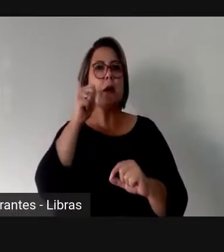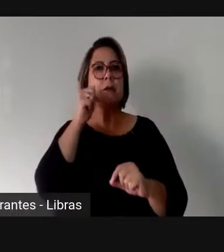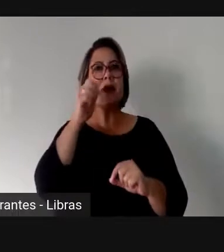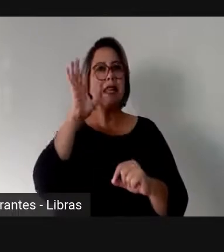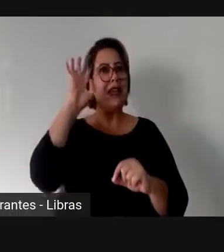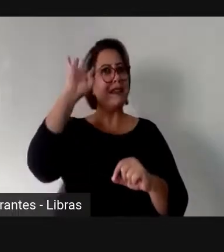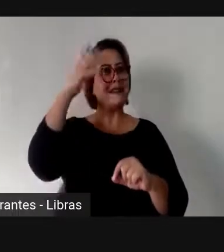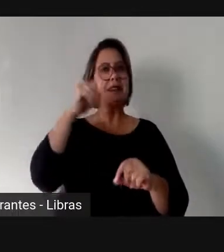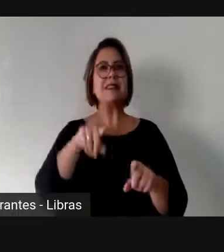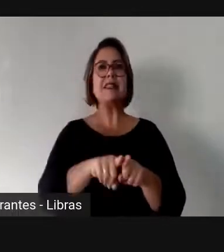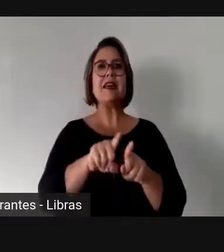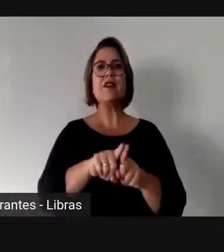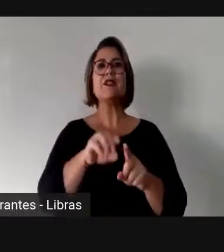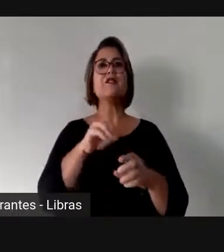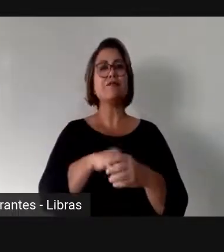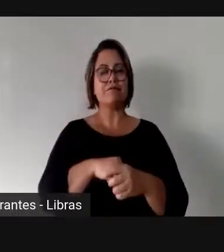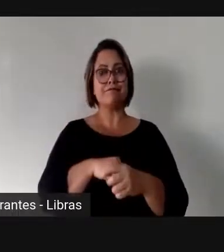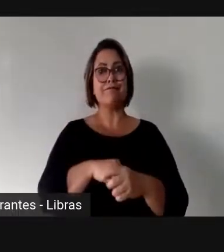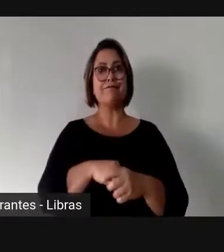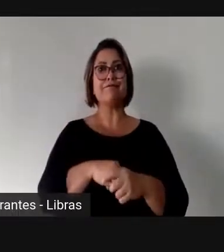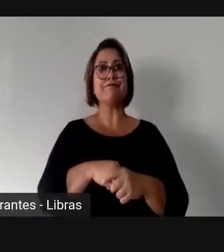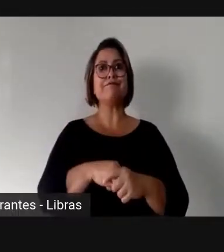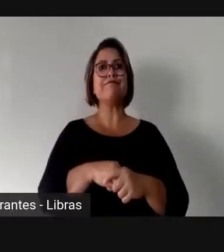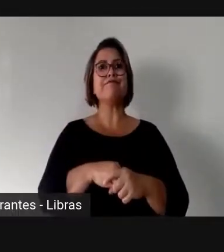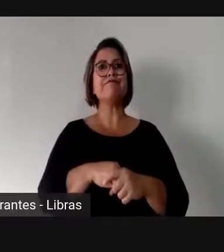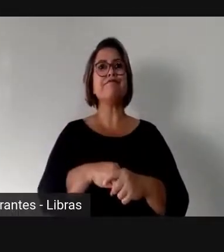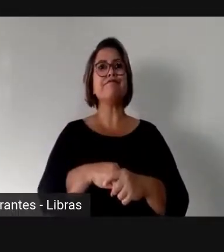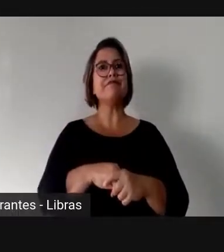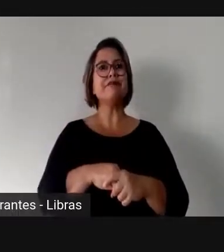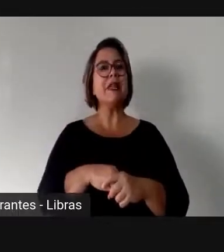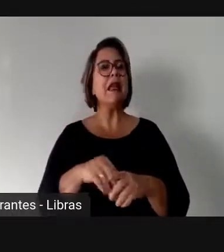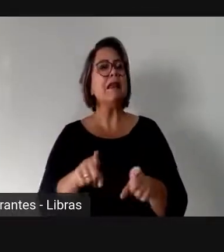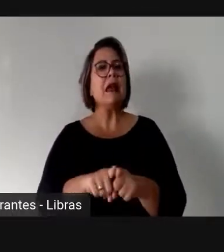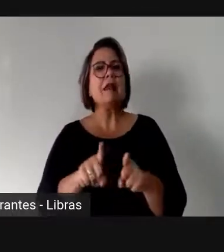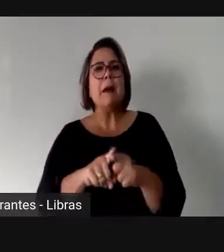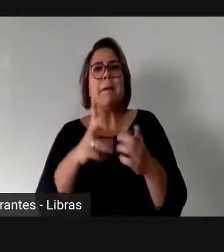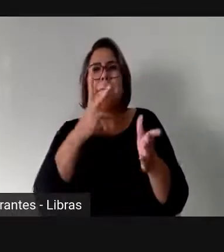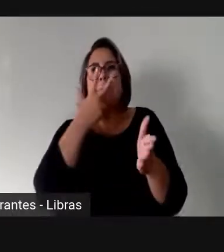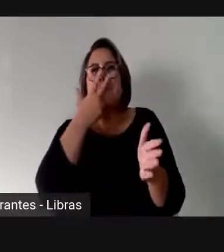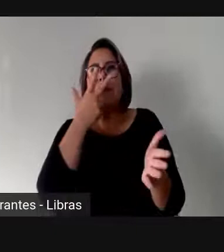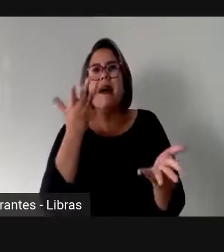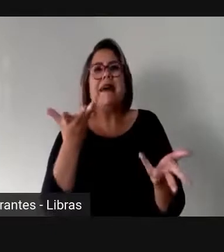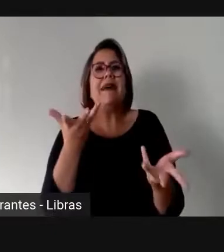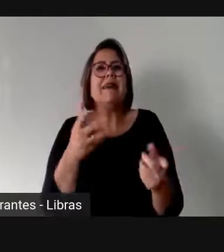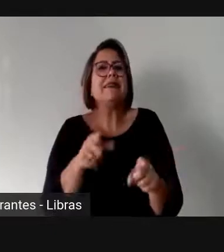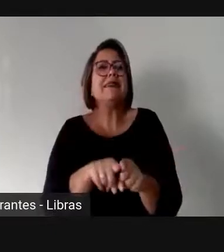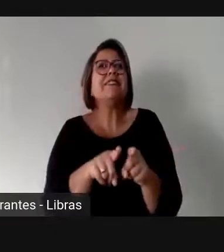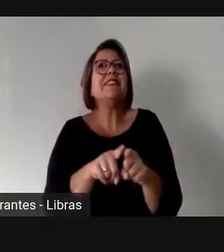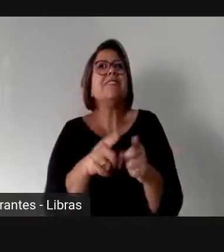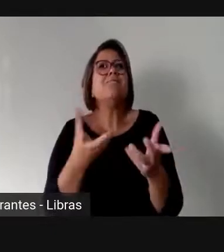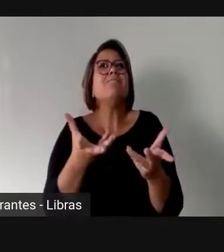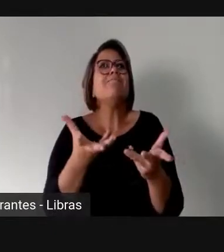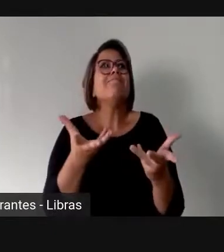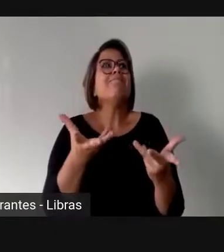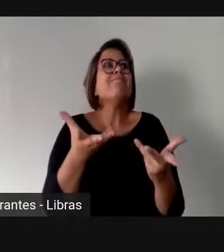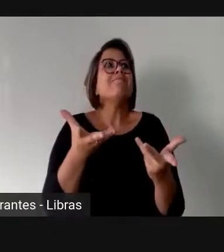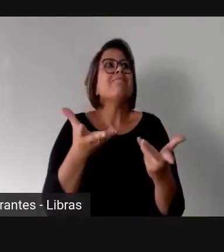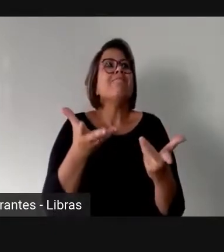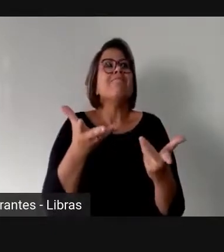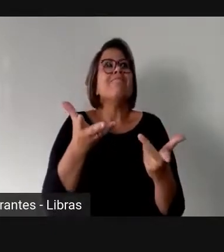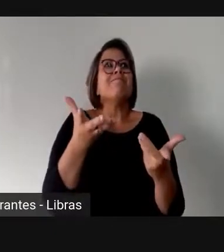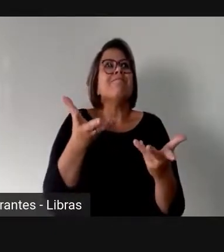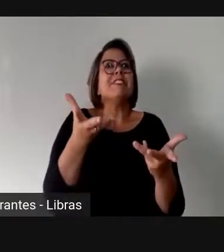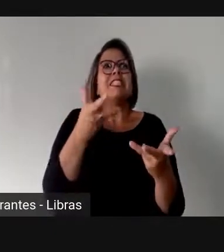Nós temos aí um teto de vidro, é um teto que permite que as mulheres